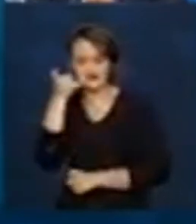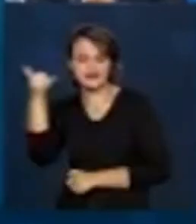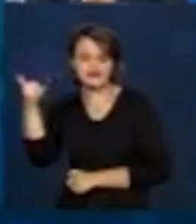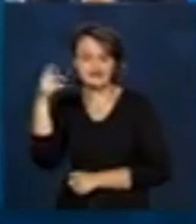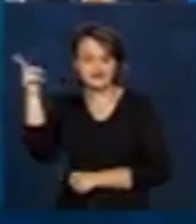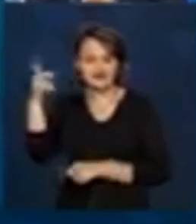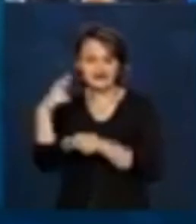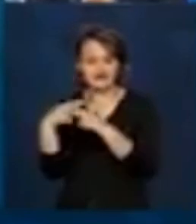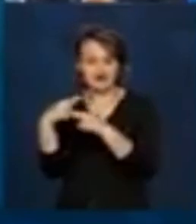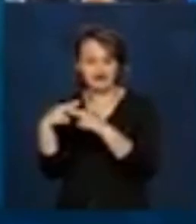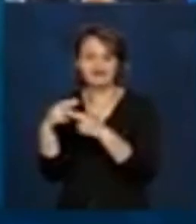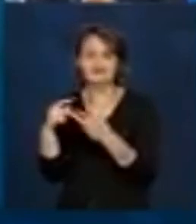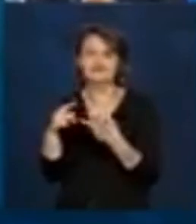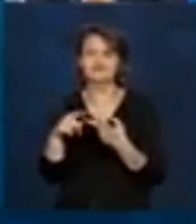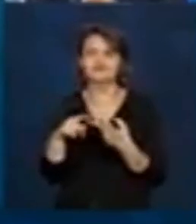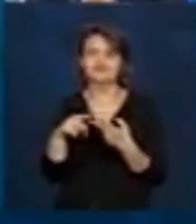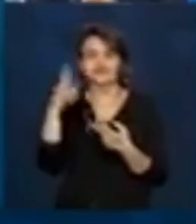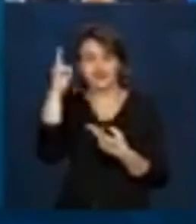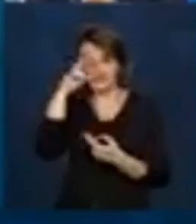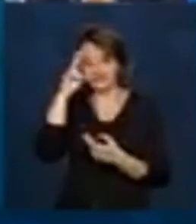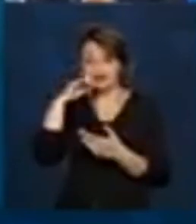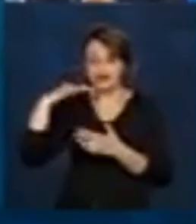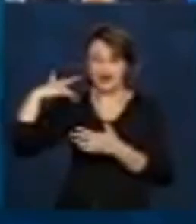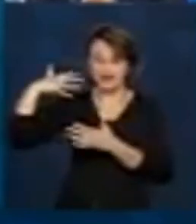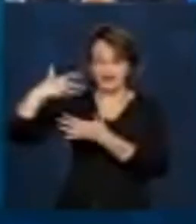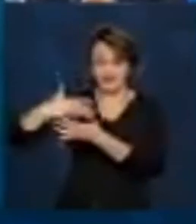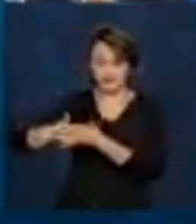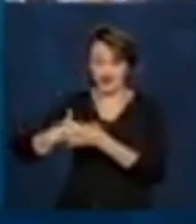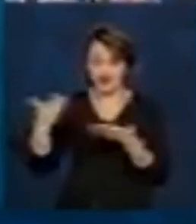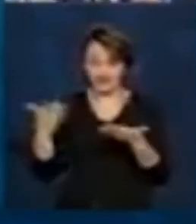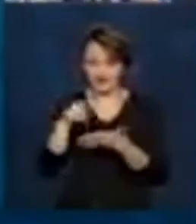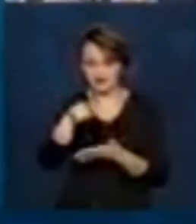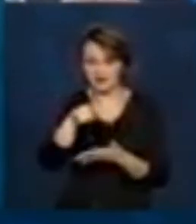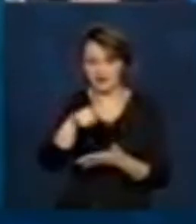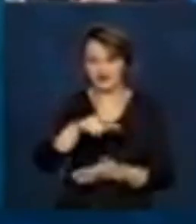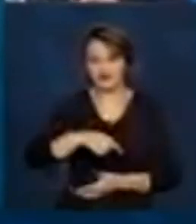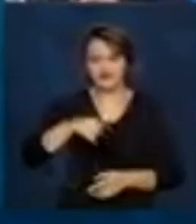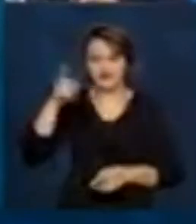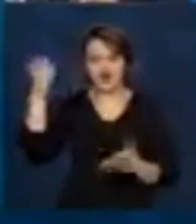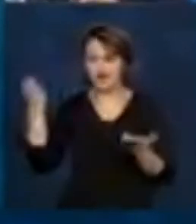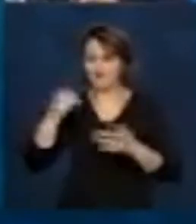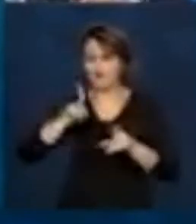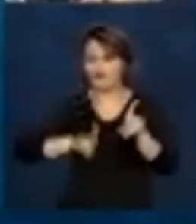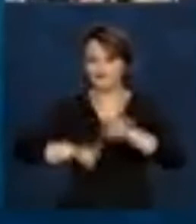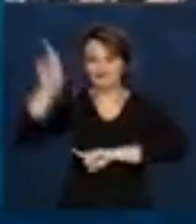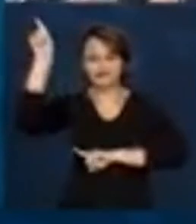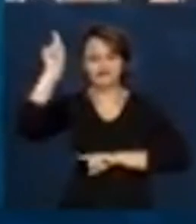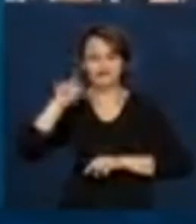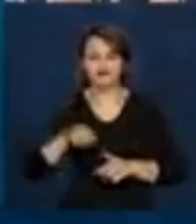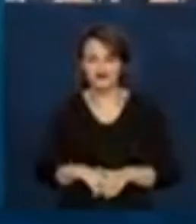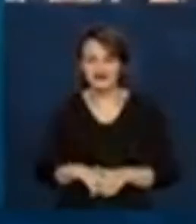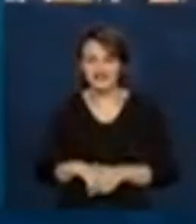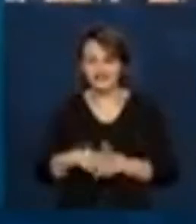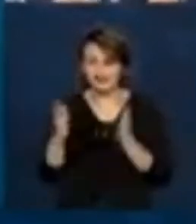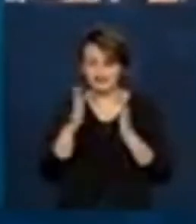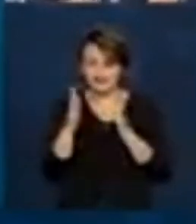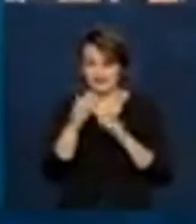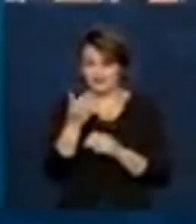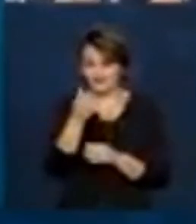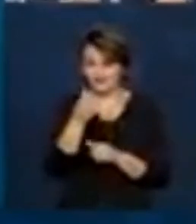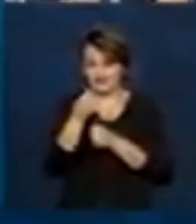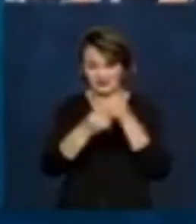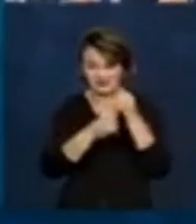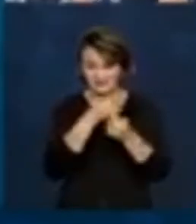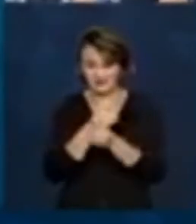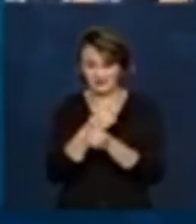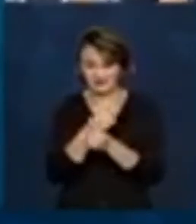já recebeu na sua história, não chegam nesses números. Então, nos últimos seis meses, nós realmente